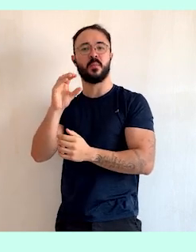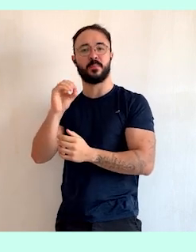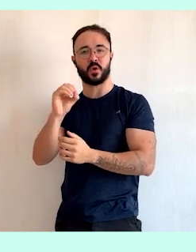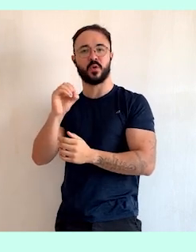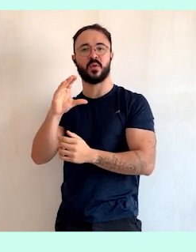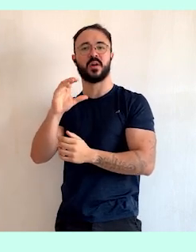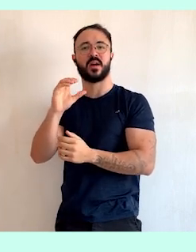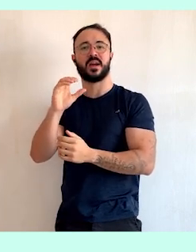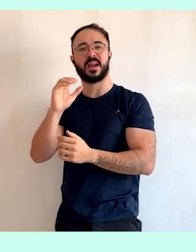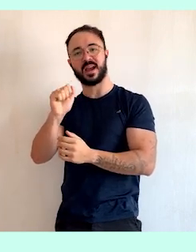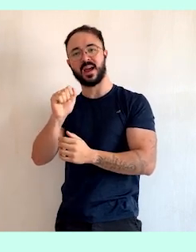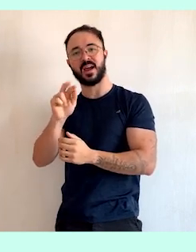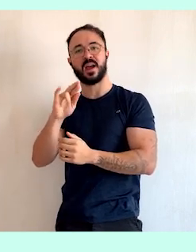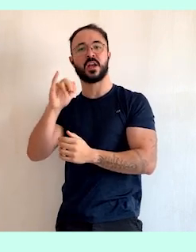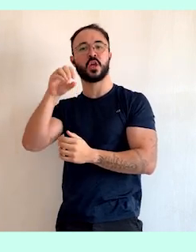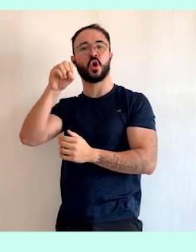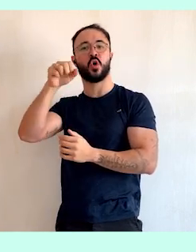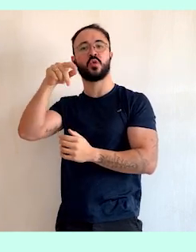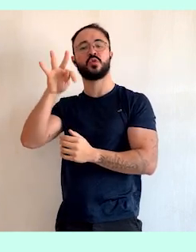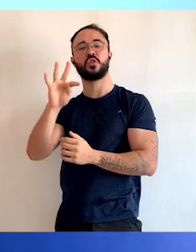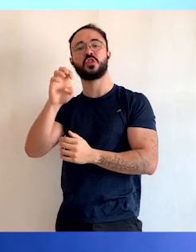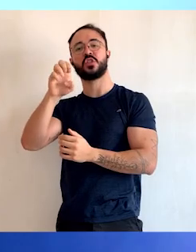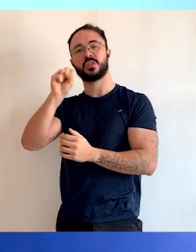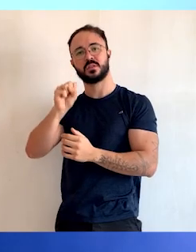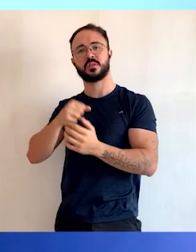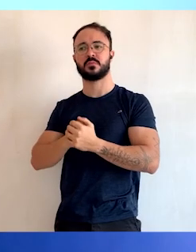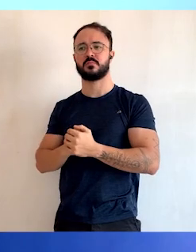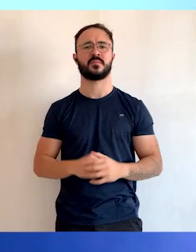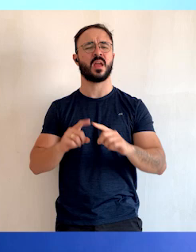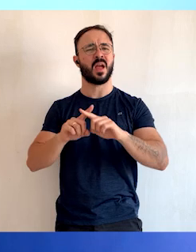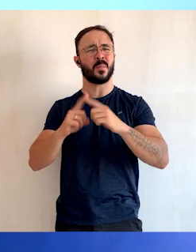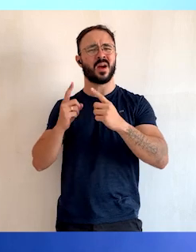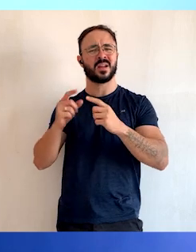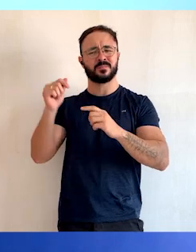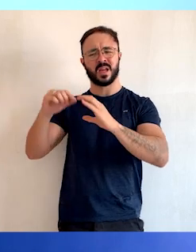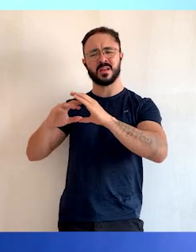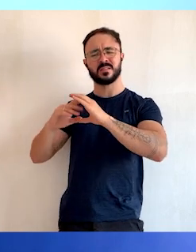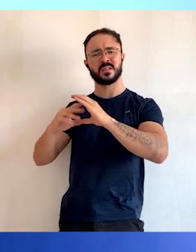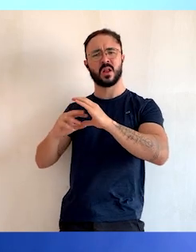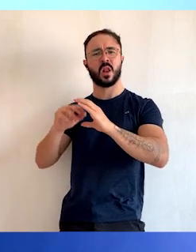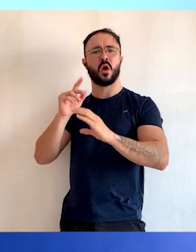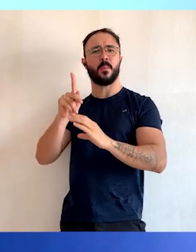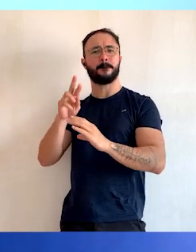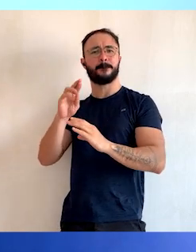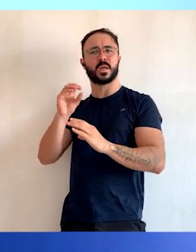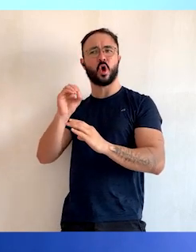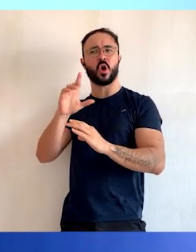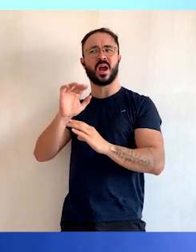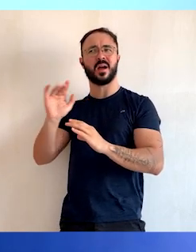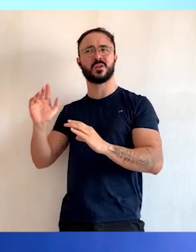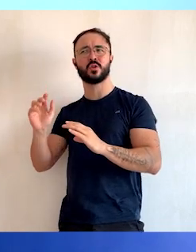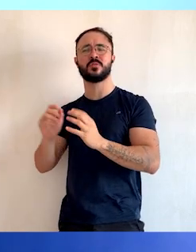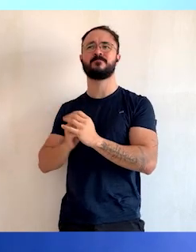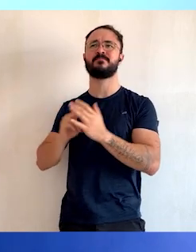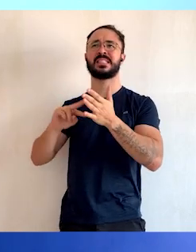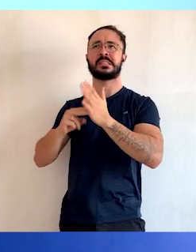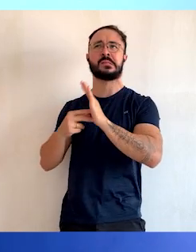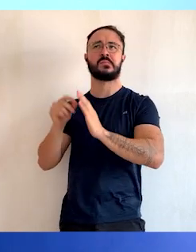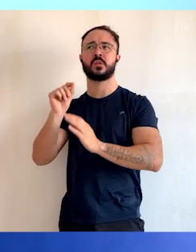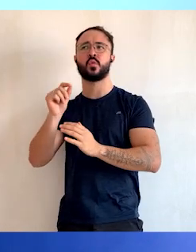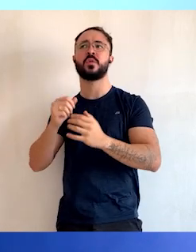de procariontes. Mas o que seria exatamente uma célula procarionte?